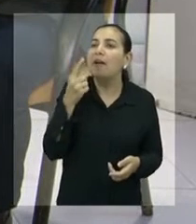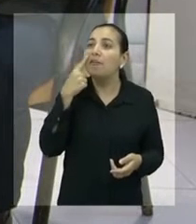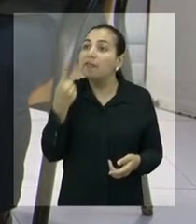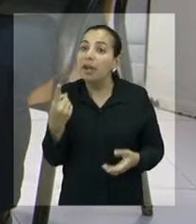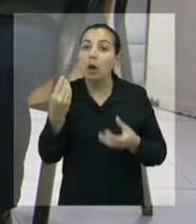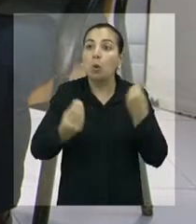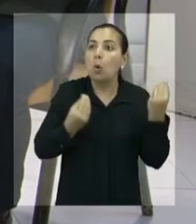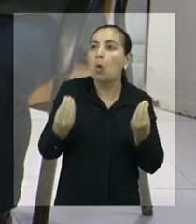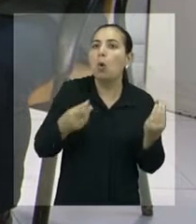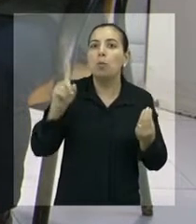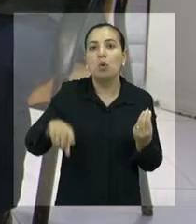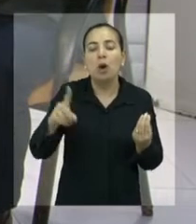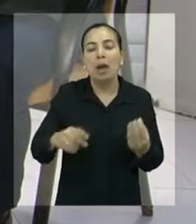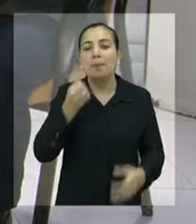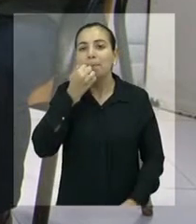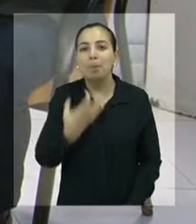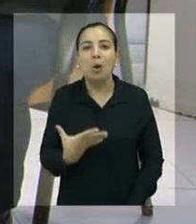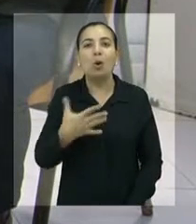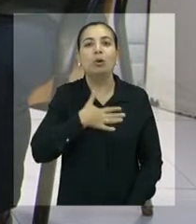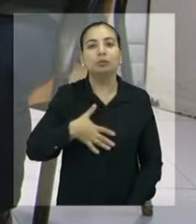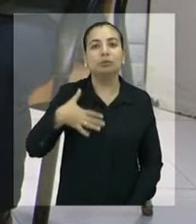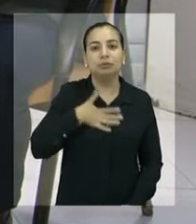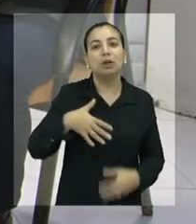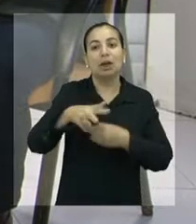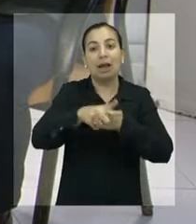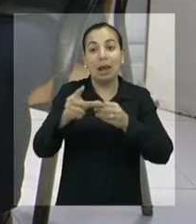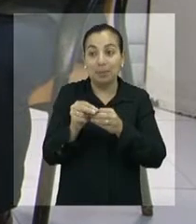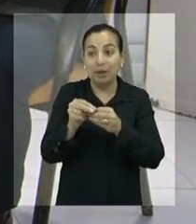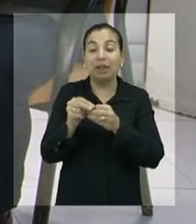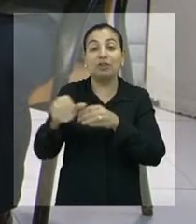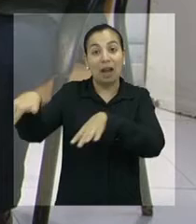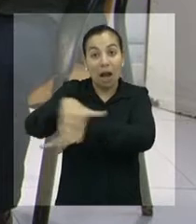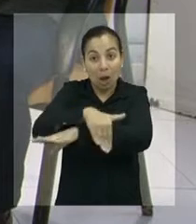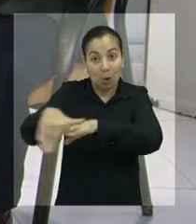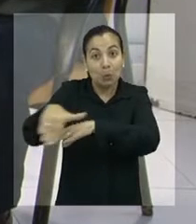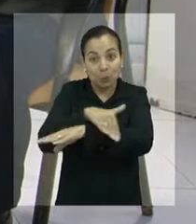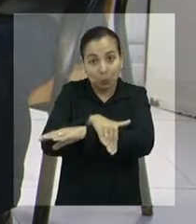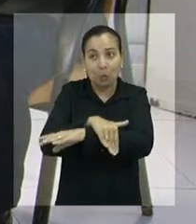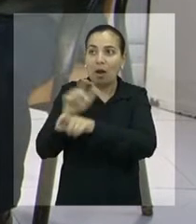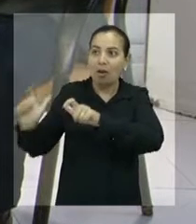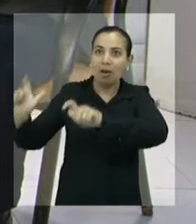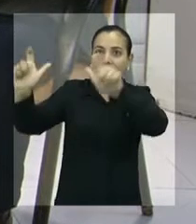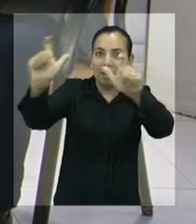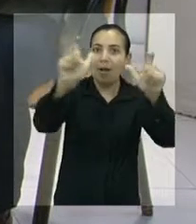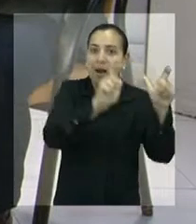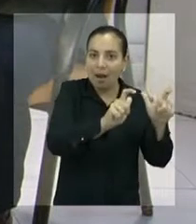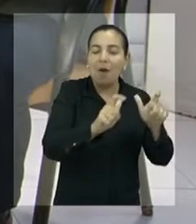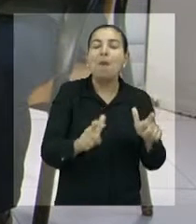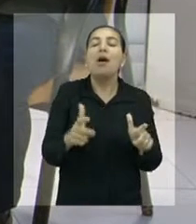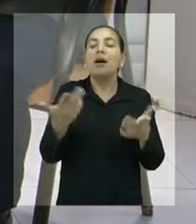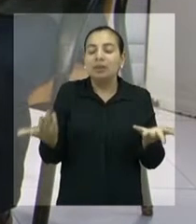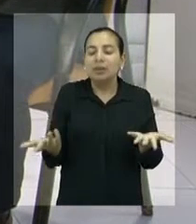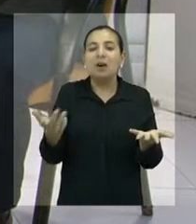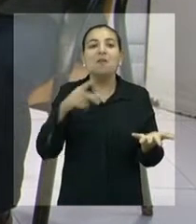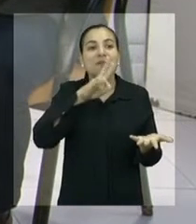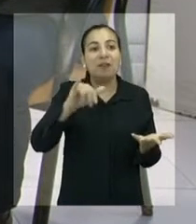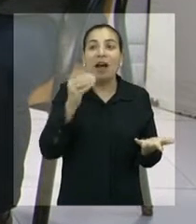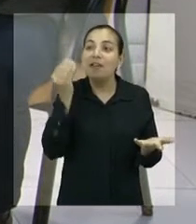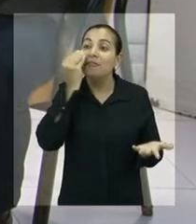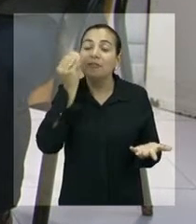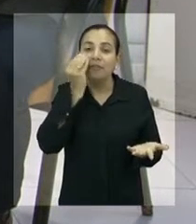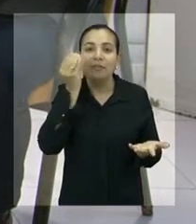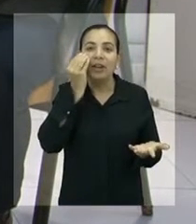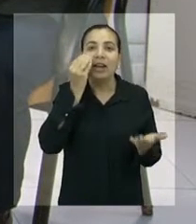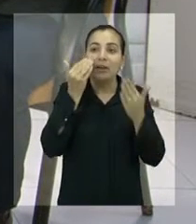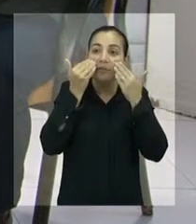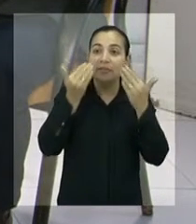é fantástico, é satisfatório do gabinete do Plácio na rua, iria participar um dia com a gente para ver